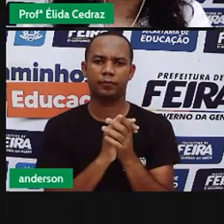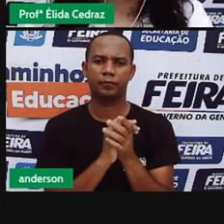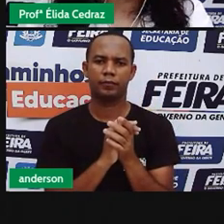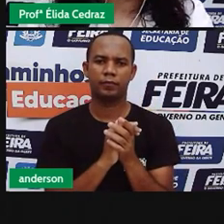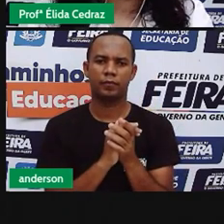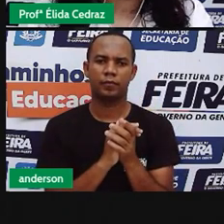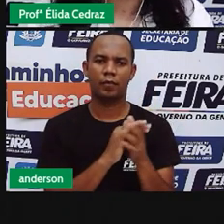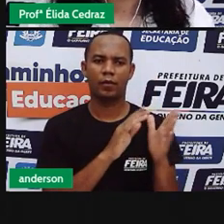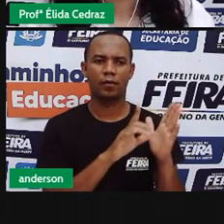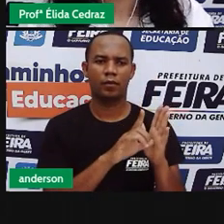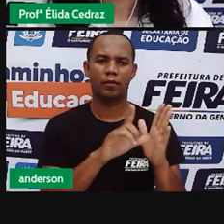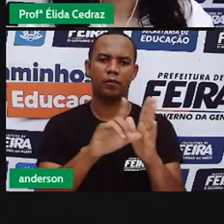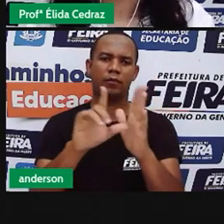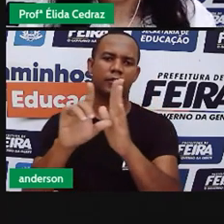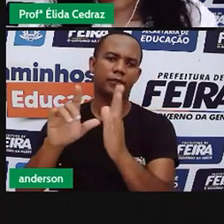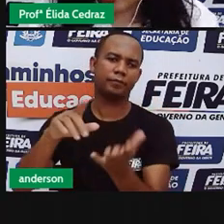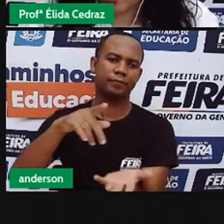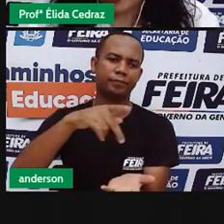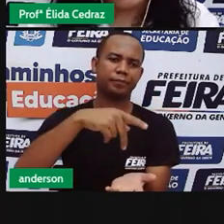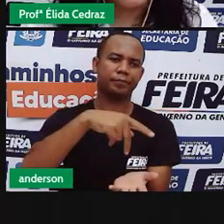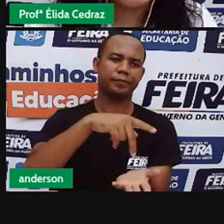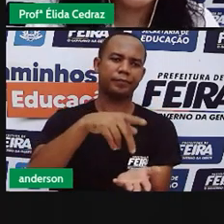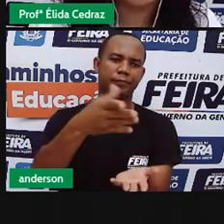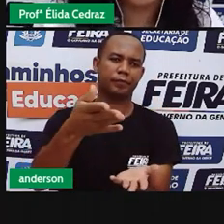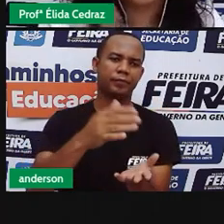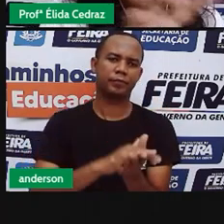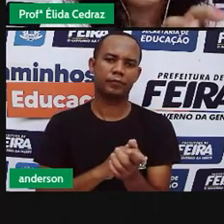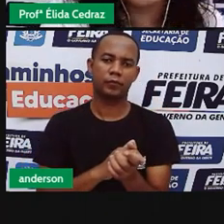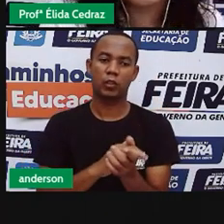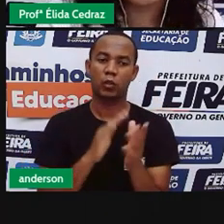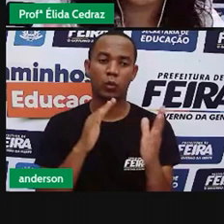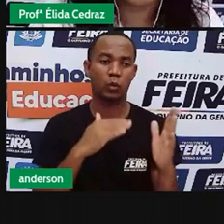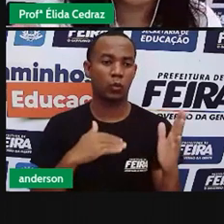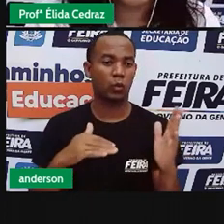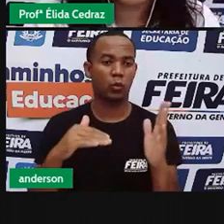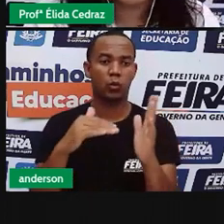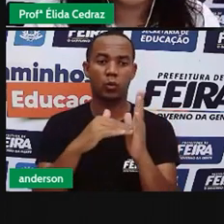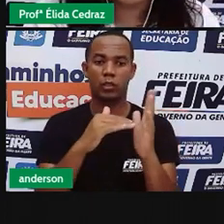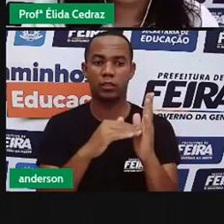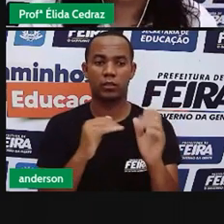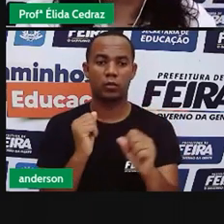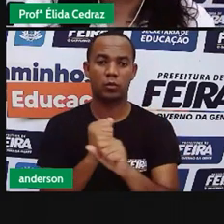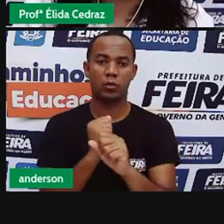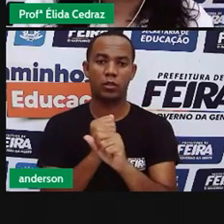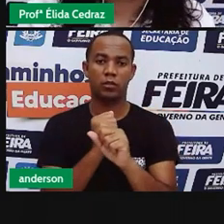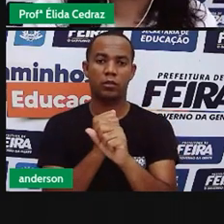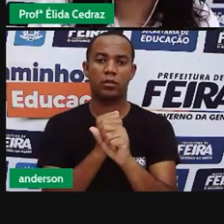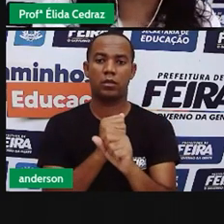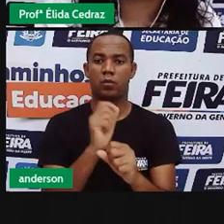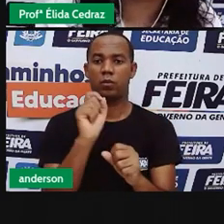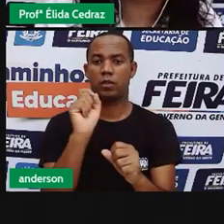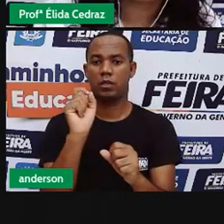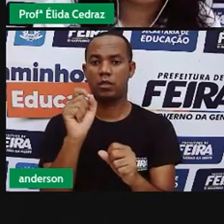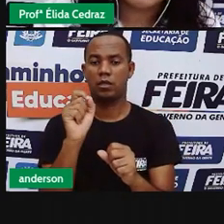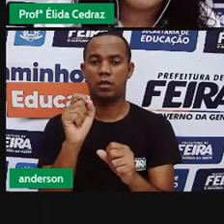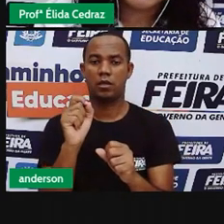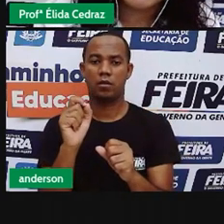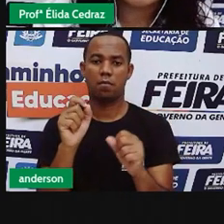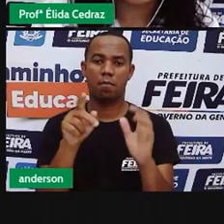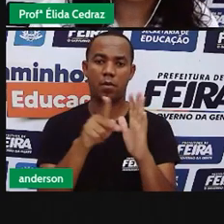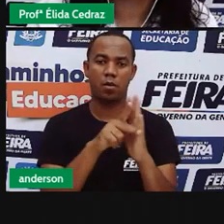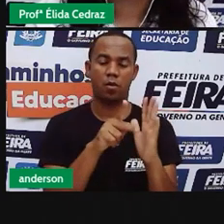comércio. Então, todas essas construções, elas fazem